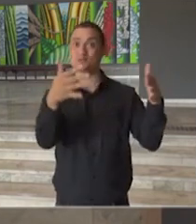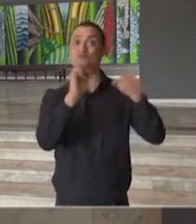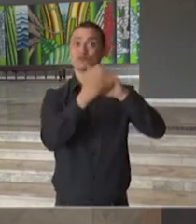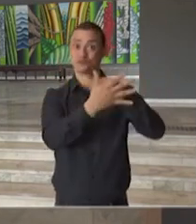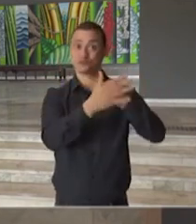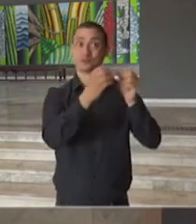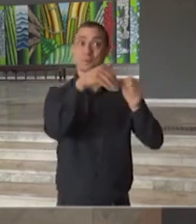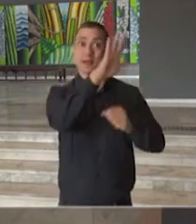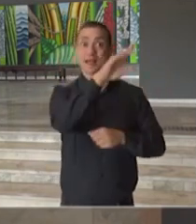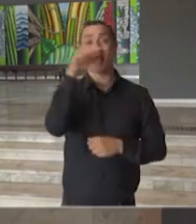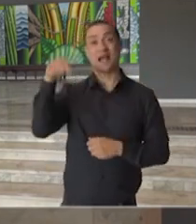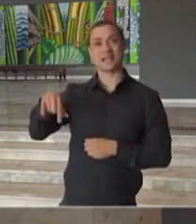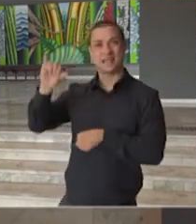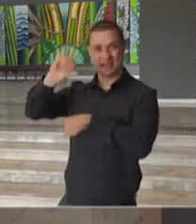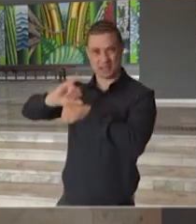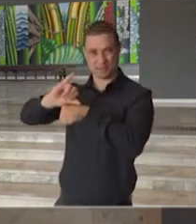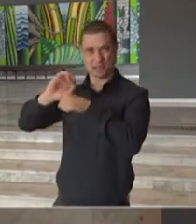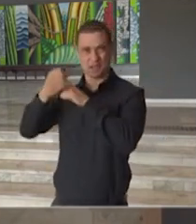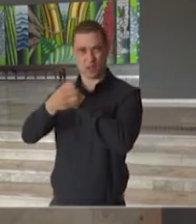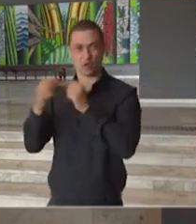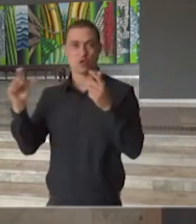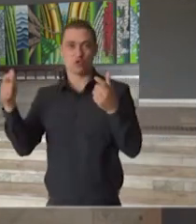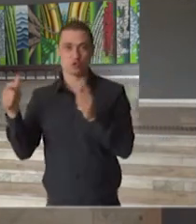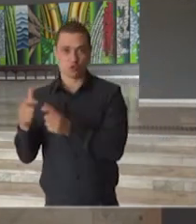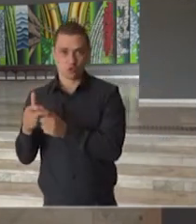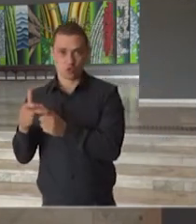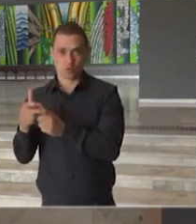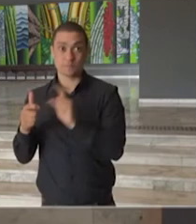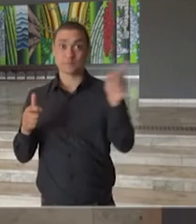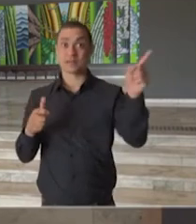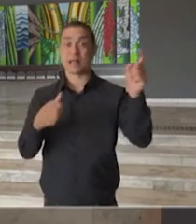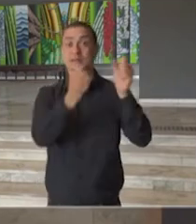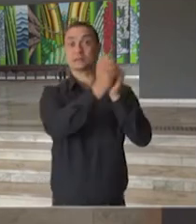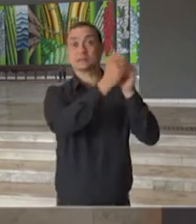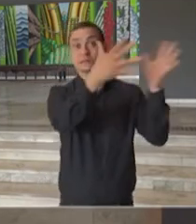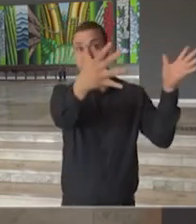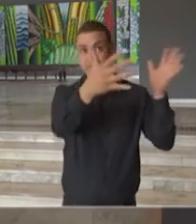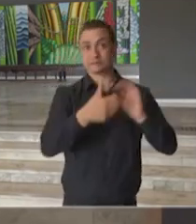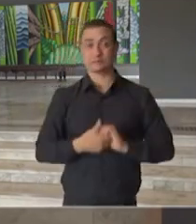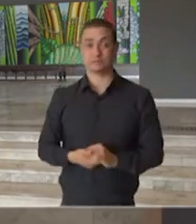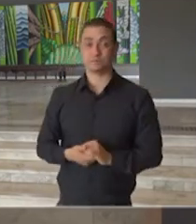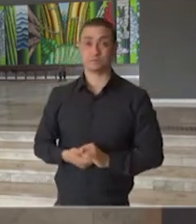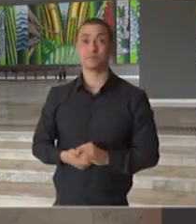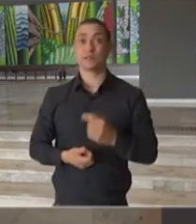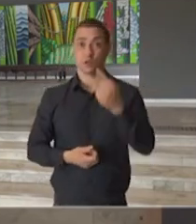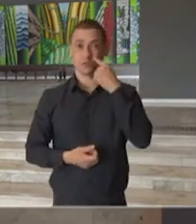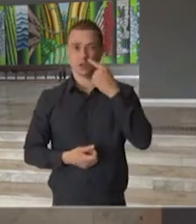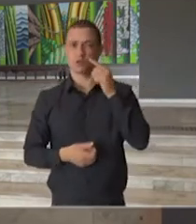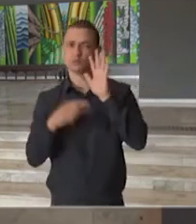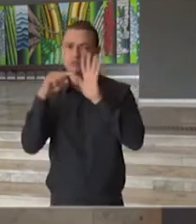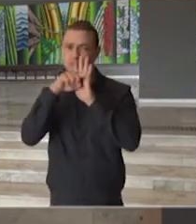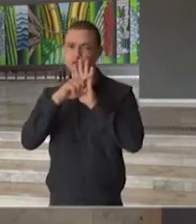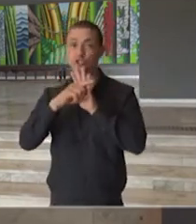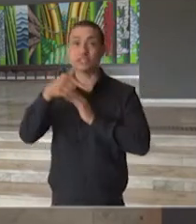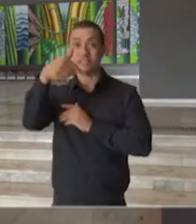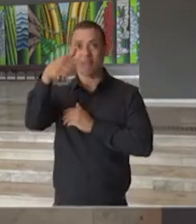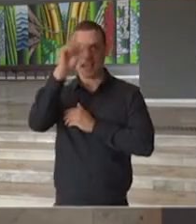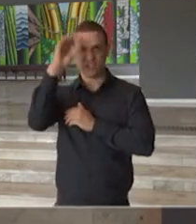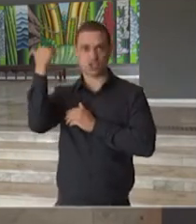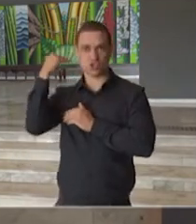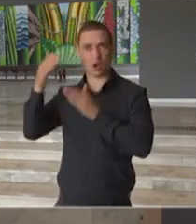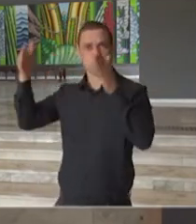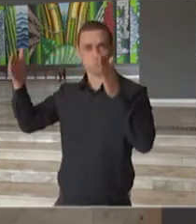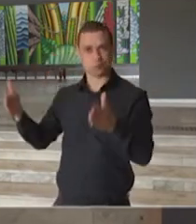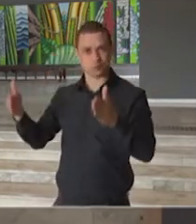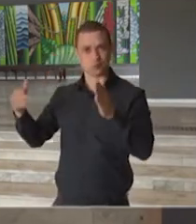desaceleração mais contundente aqui na capital, na grande São Paulo e no entorno. A gente verificou, ao longo dos últimos sete dias